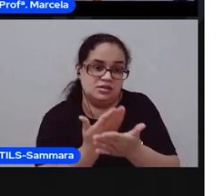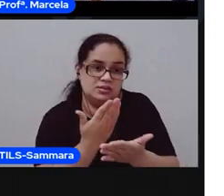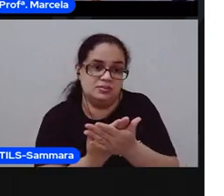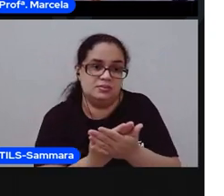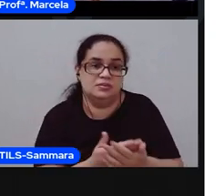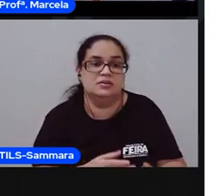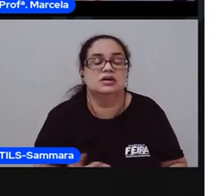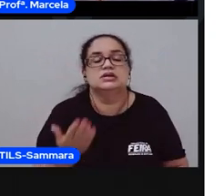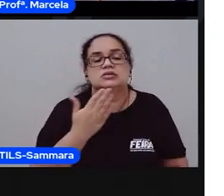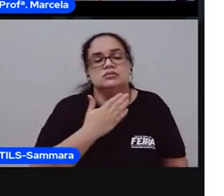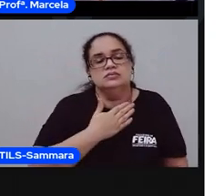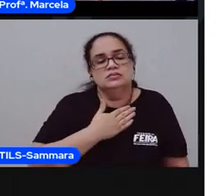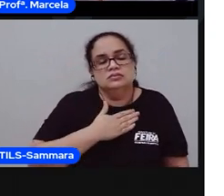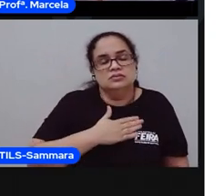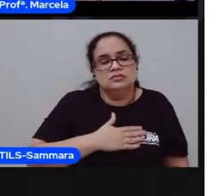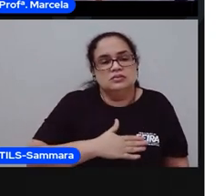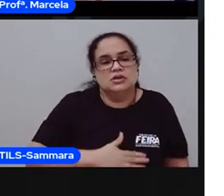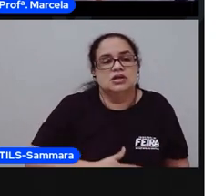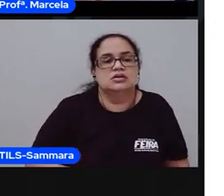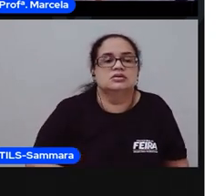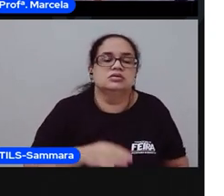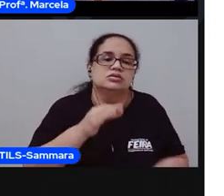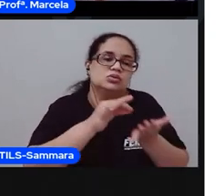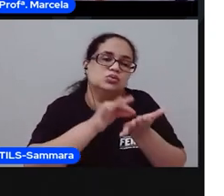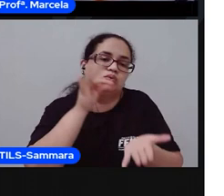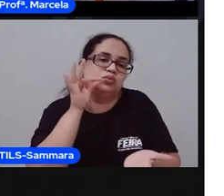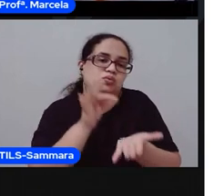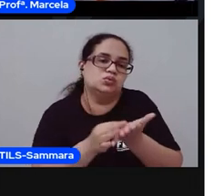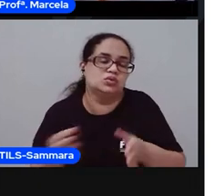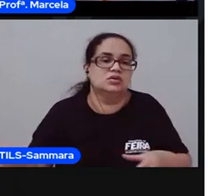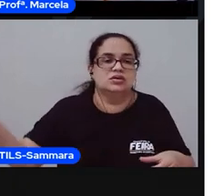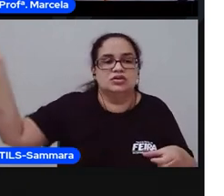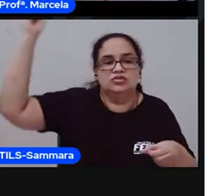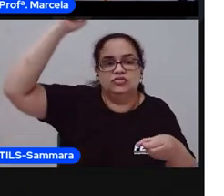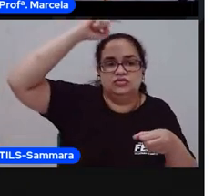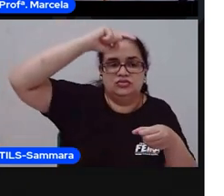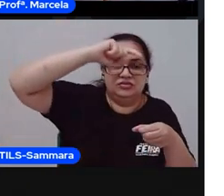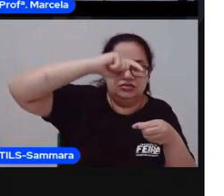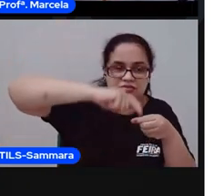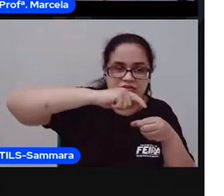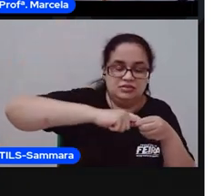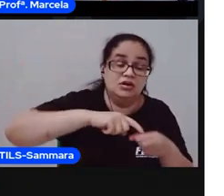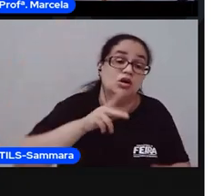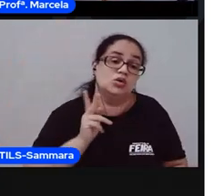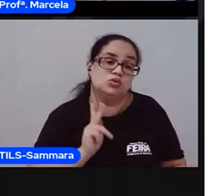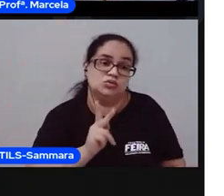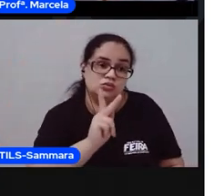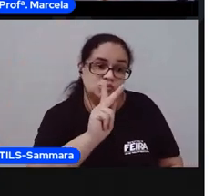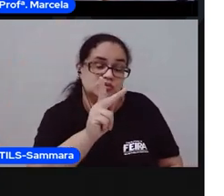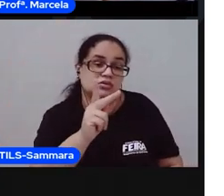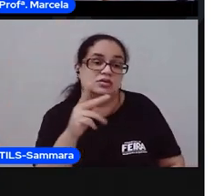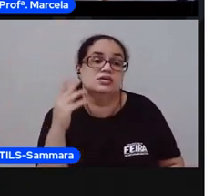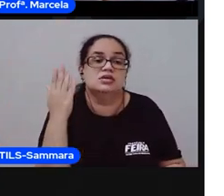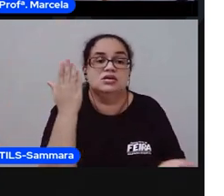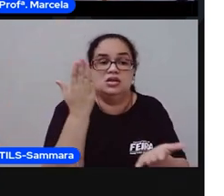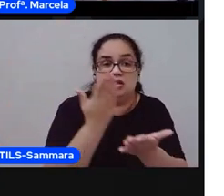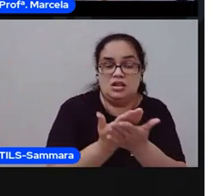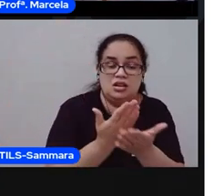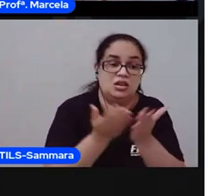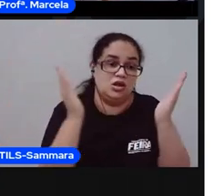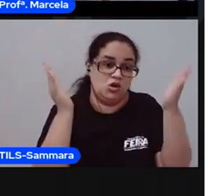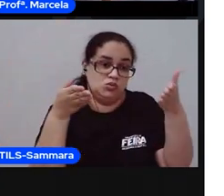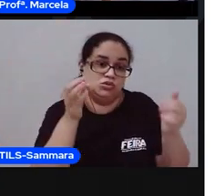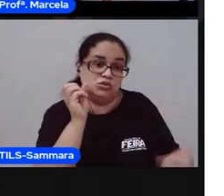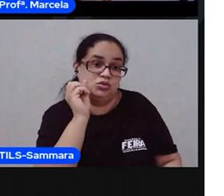Vai aí descansar um pouquinho. Toma um café. E já volta, que a gente vai continuar com as nossas aulas hoje, tá bom?